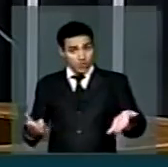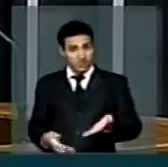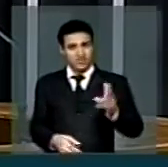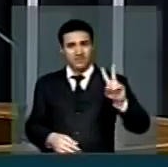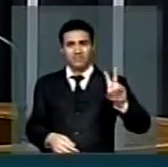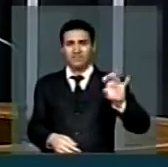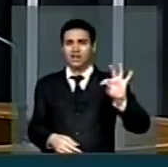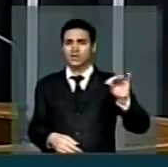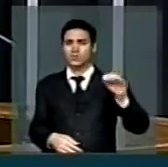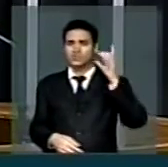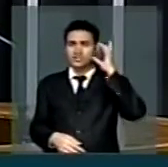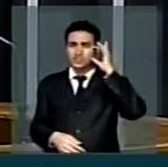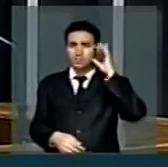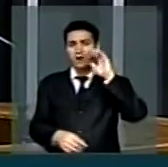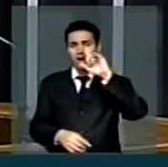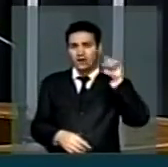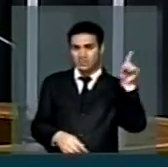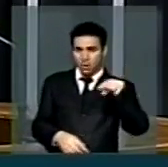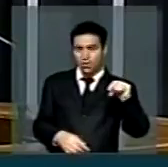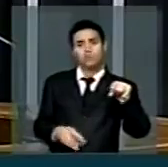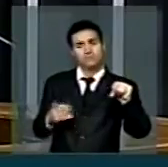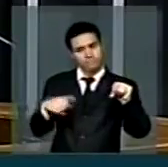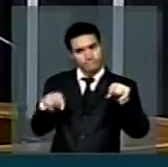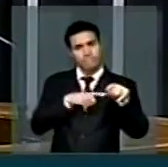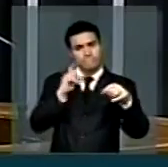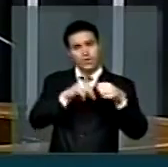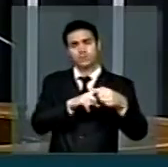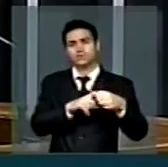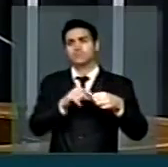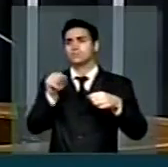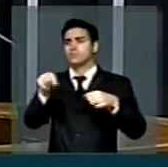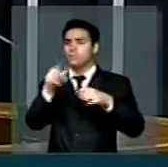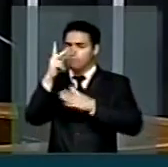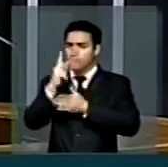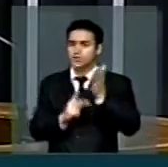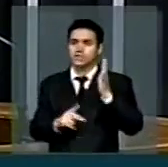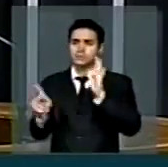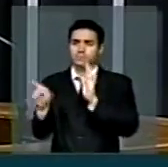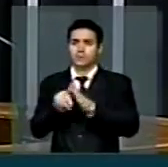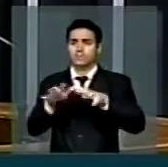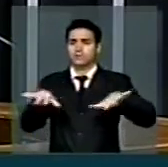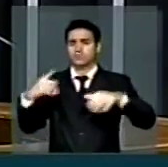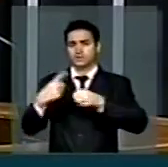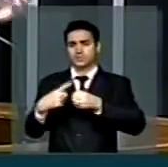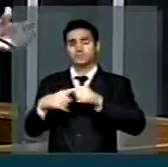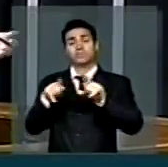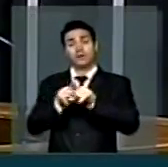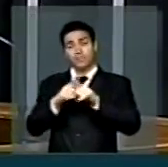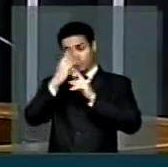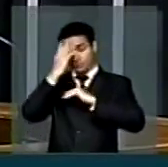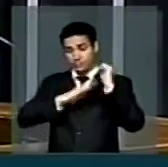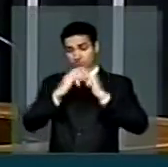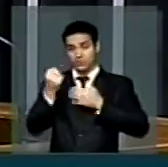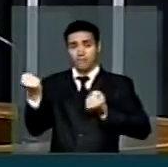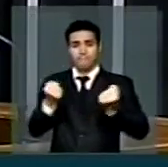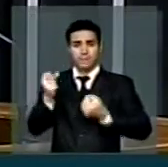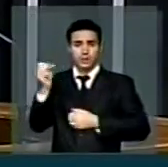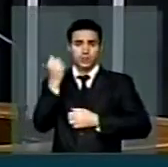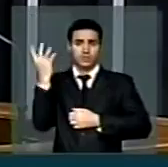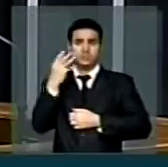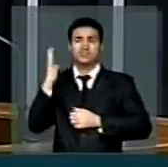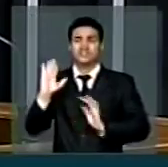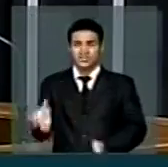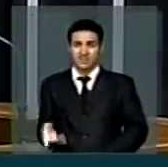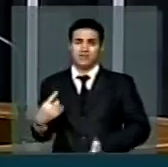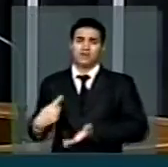os vetos do projeto da emancipação e dos motoristas. Isso aí já é um acordo que houve aqui. Eu acredito